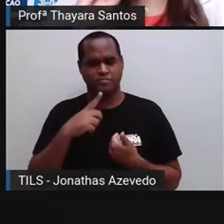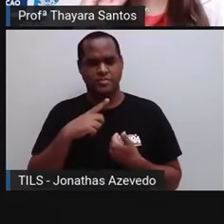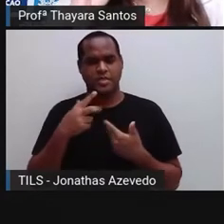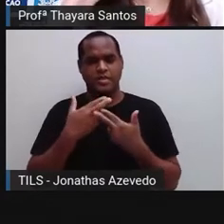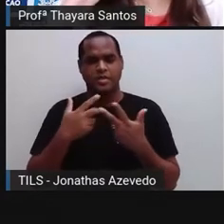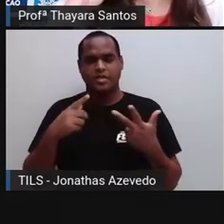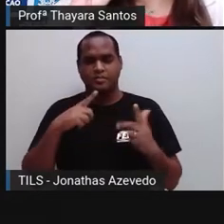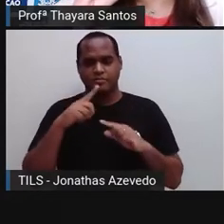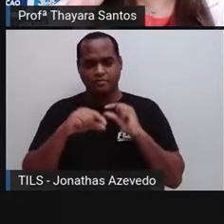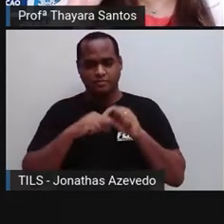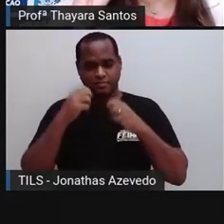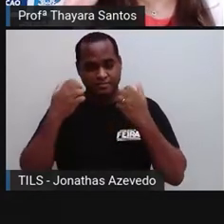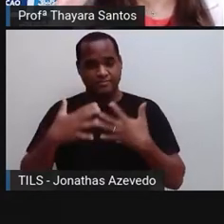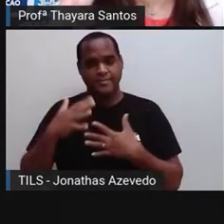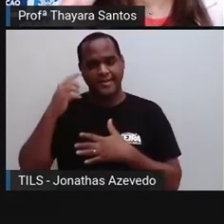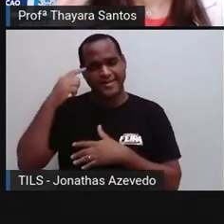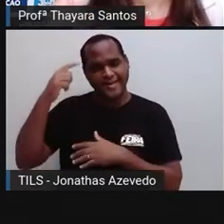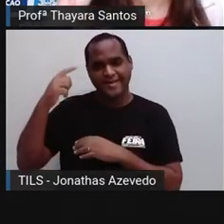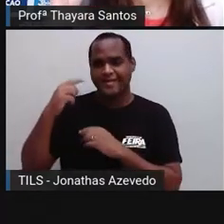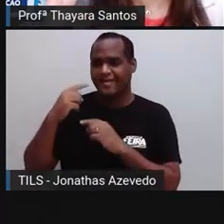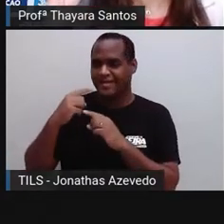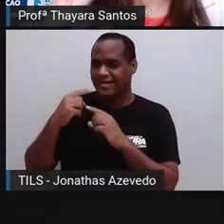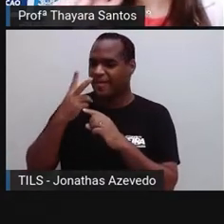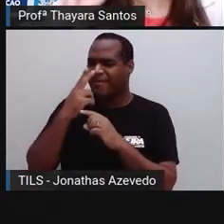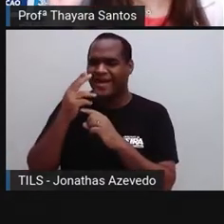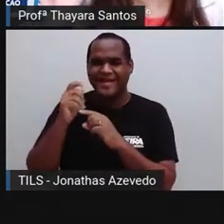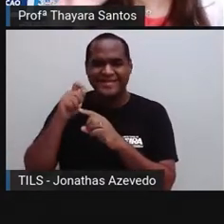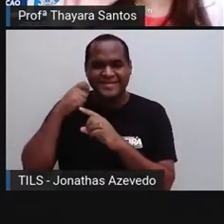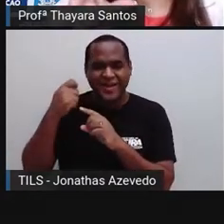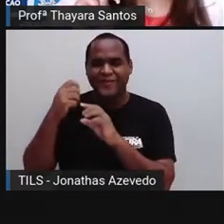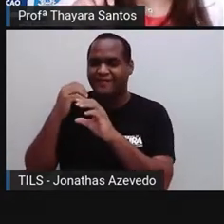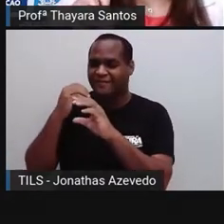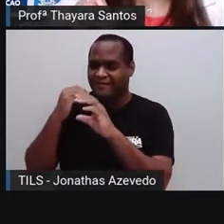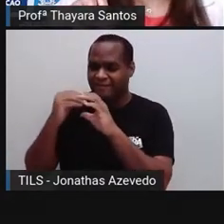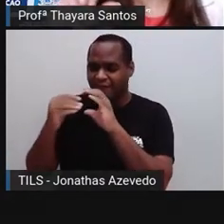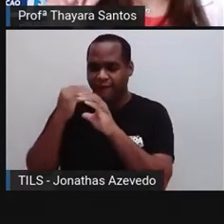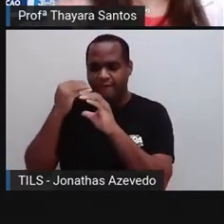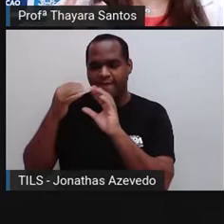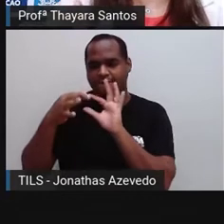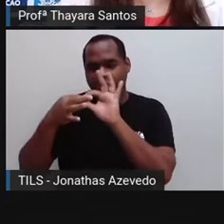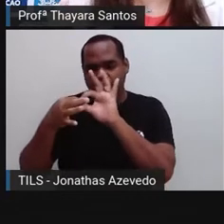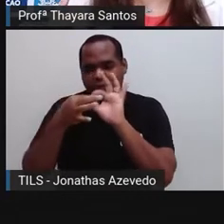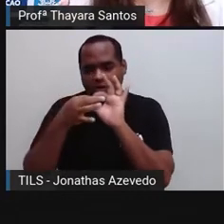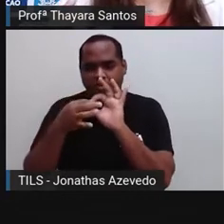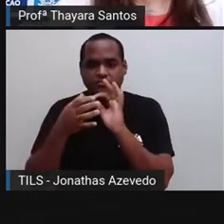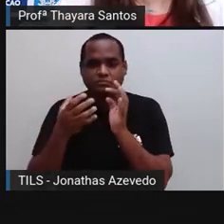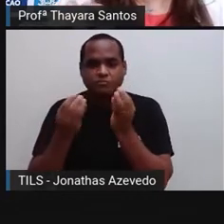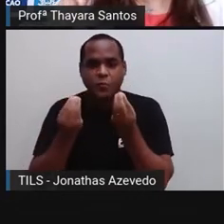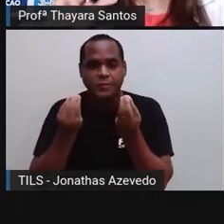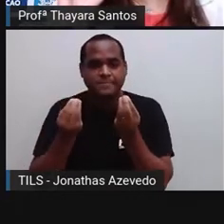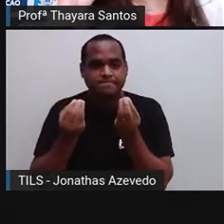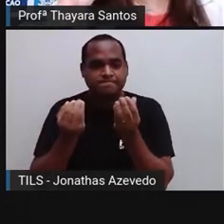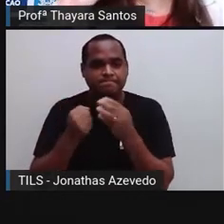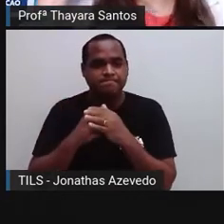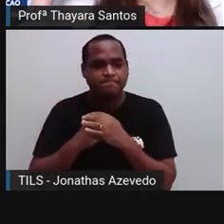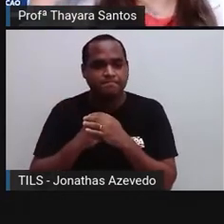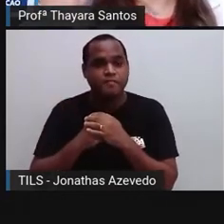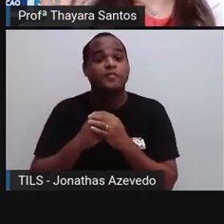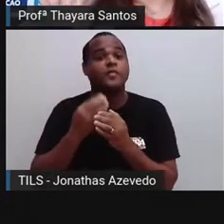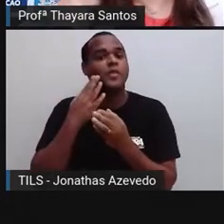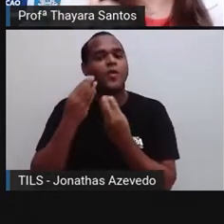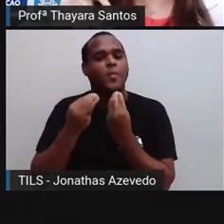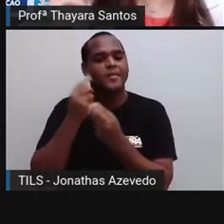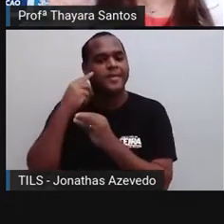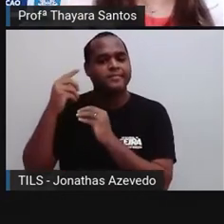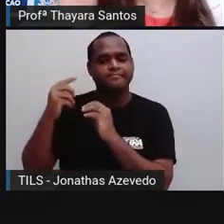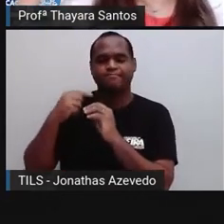ela vai enviar, ela vai modular, na verdade, é como se ela fosse... É como se ela carregasse uma